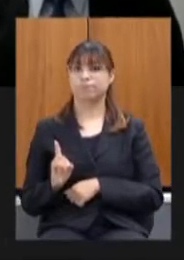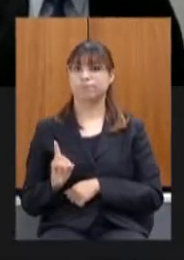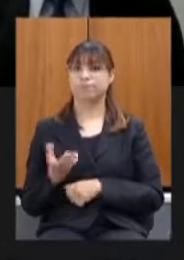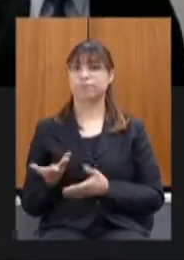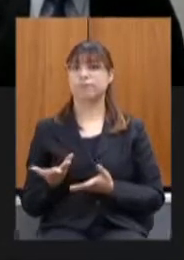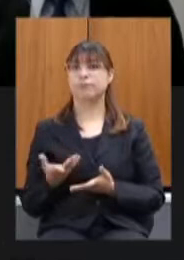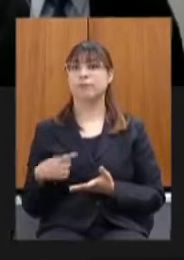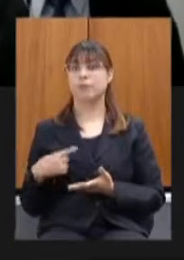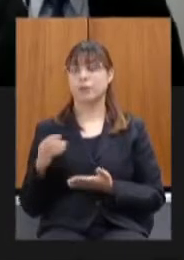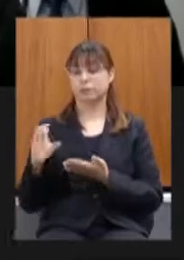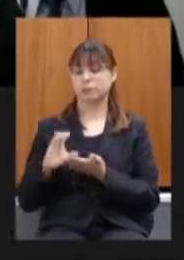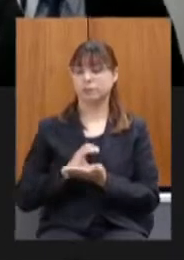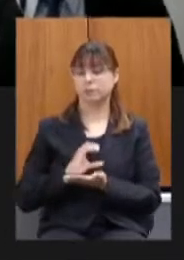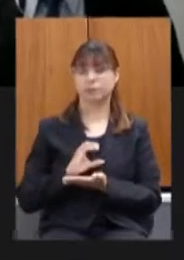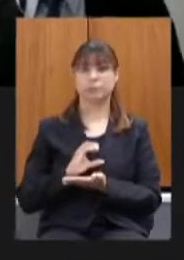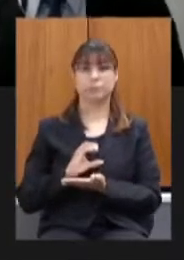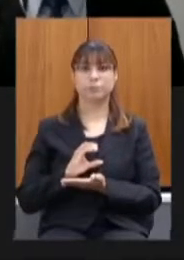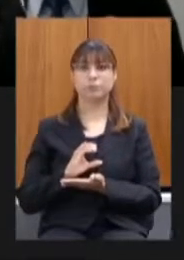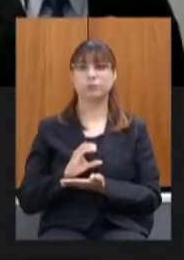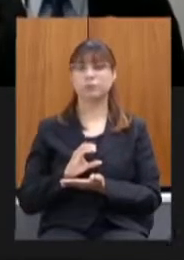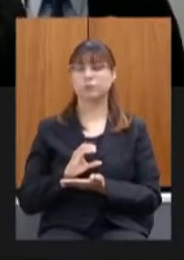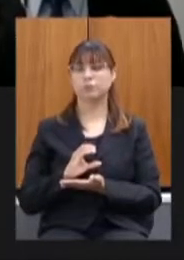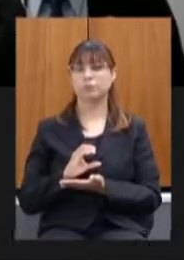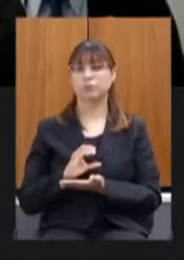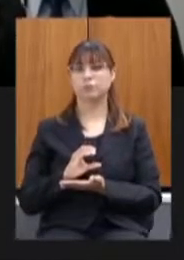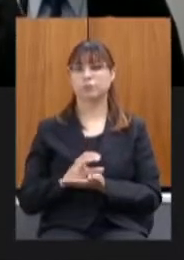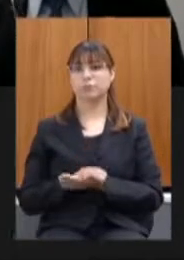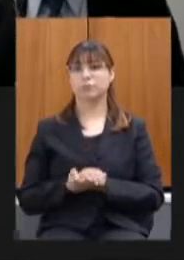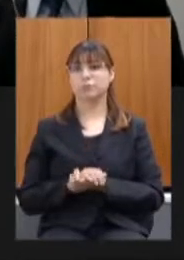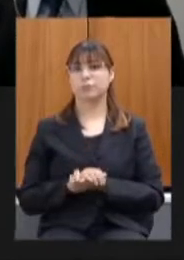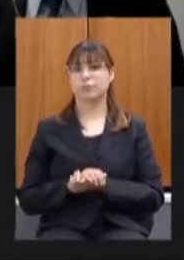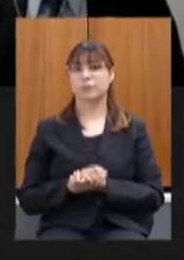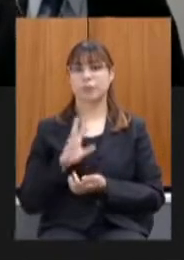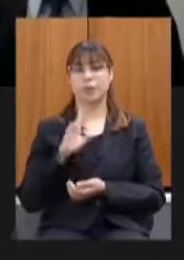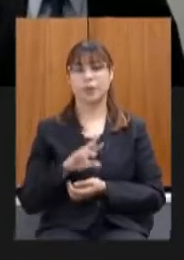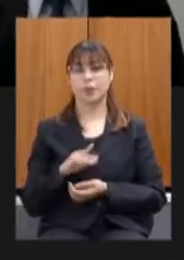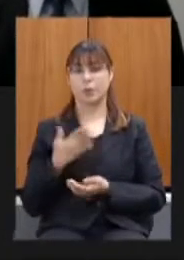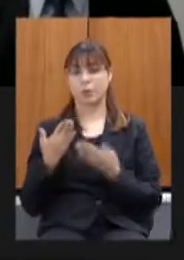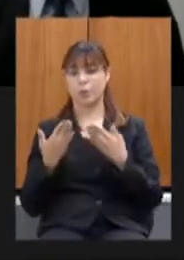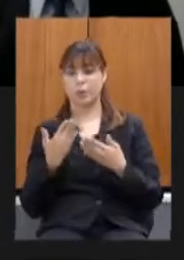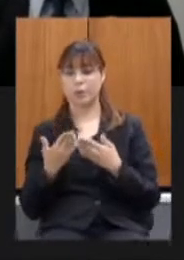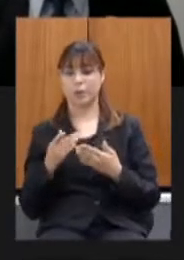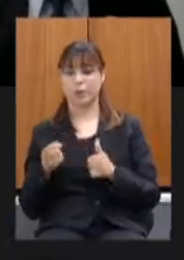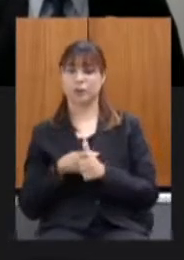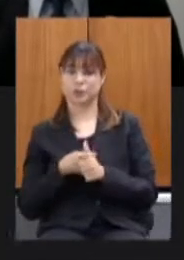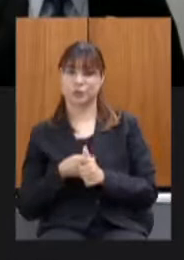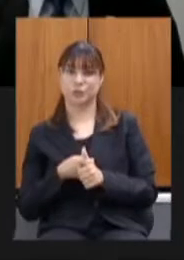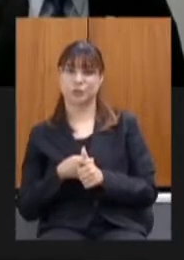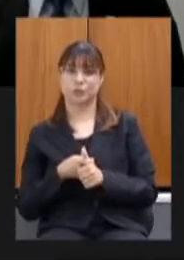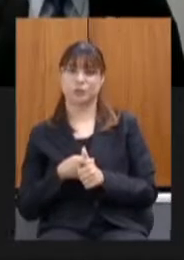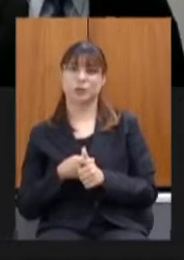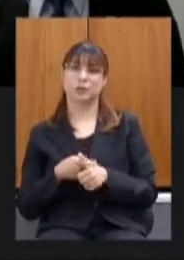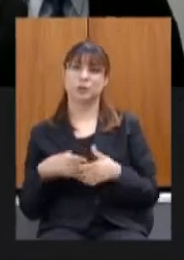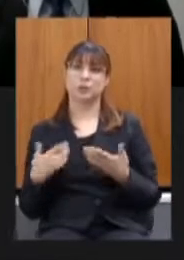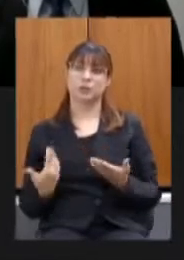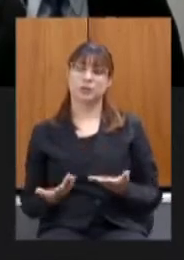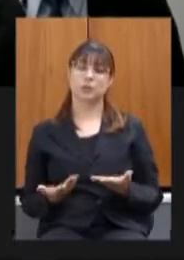ou seja nossa receita ela não varia de acordo com a dívida isso traz um